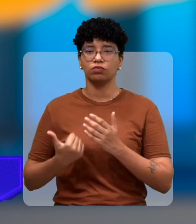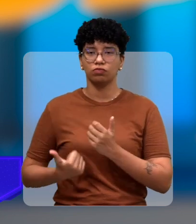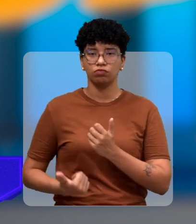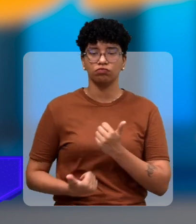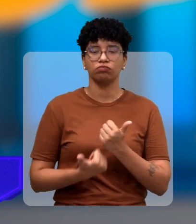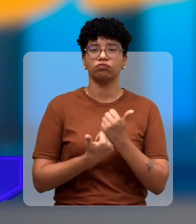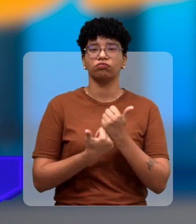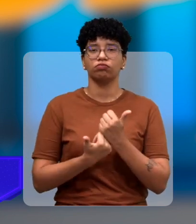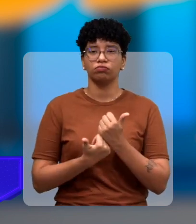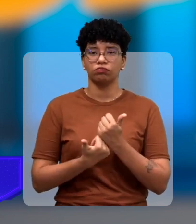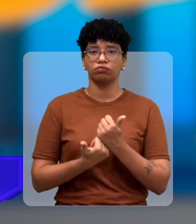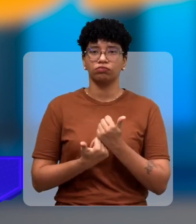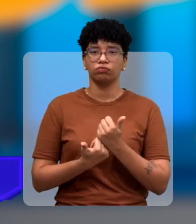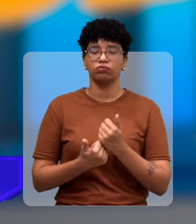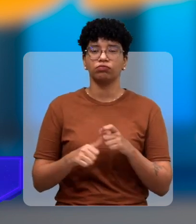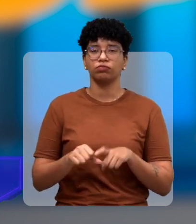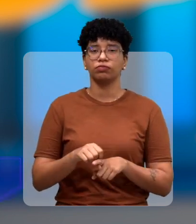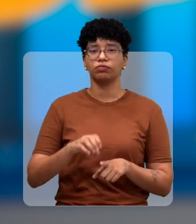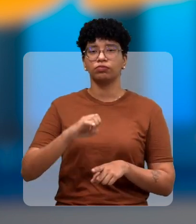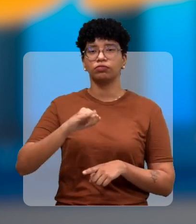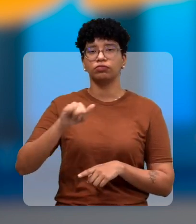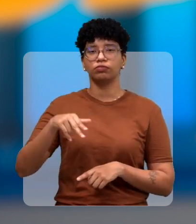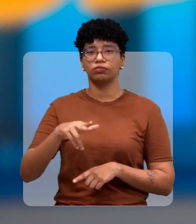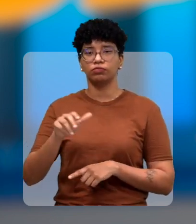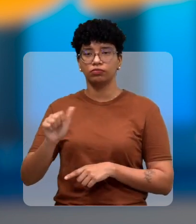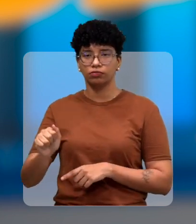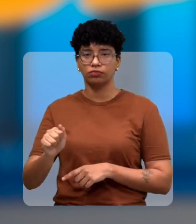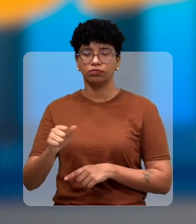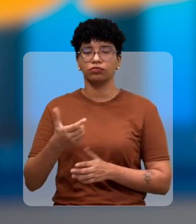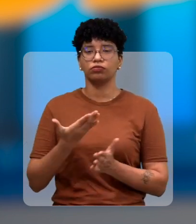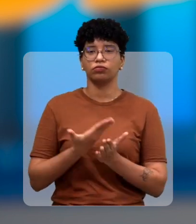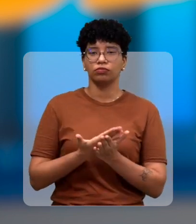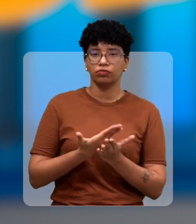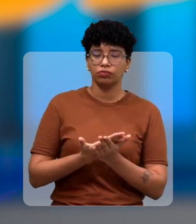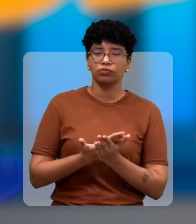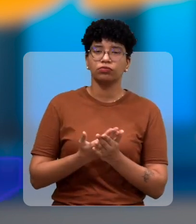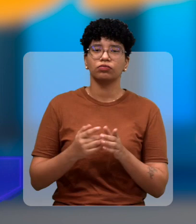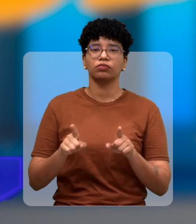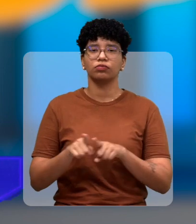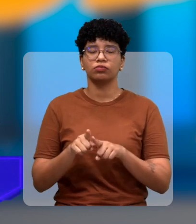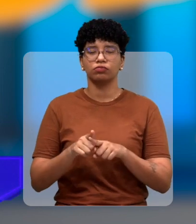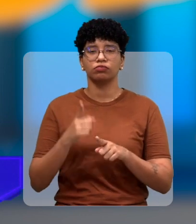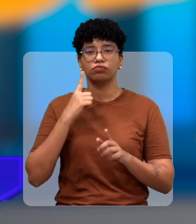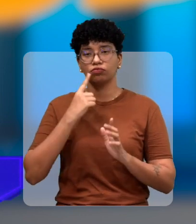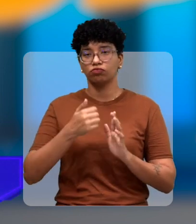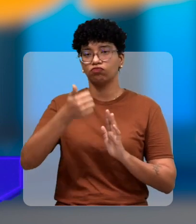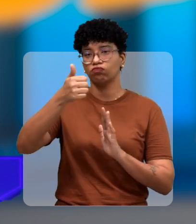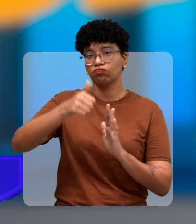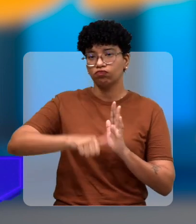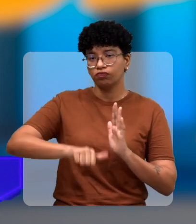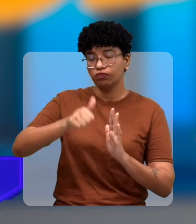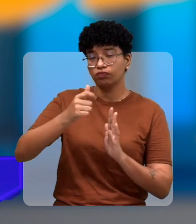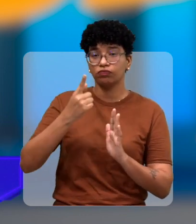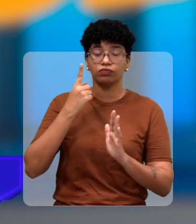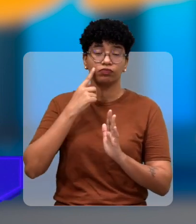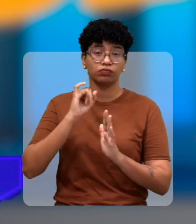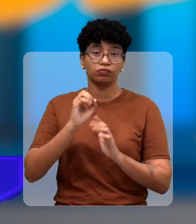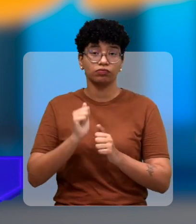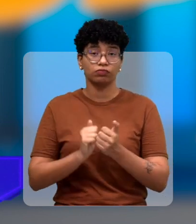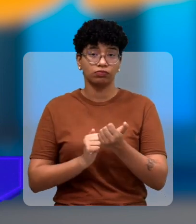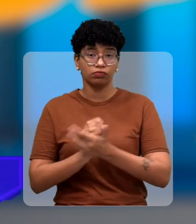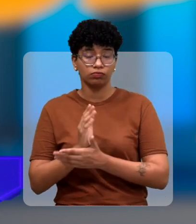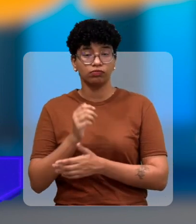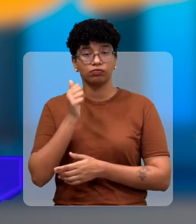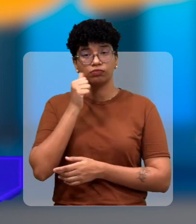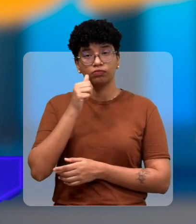parceria lá com o IJA, né? Onde nossos alunos estudam na ADVIT, mas são avaliados e aprovados pelo